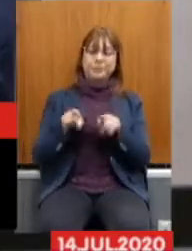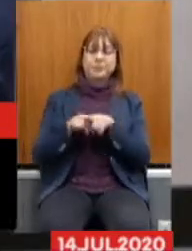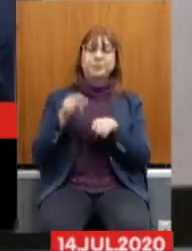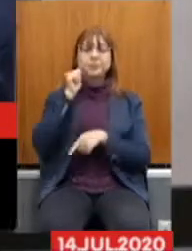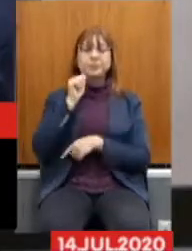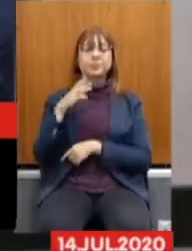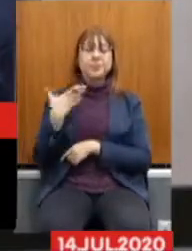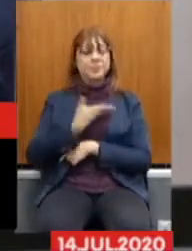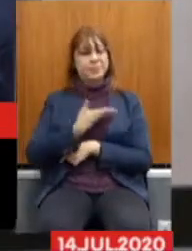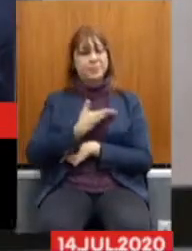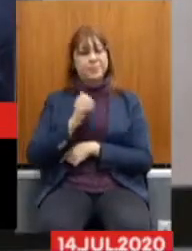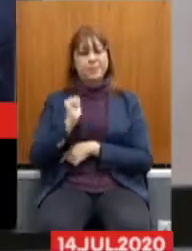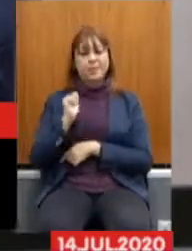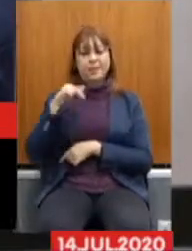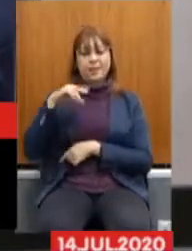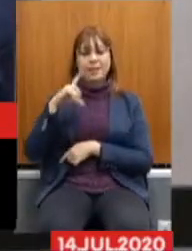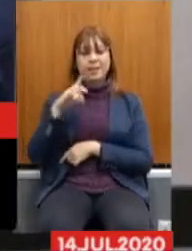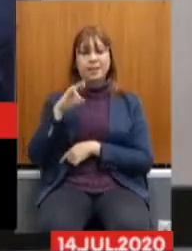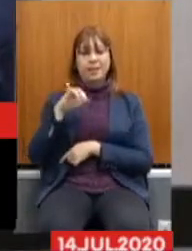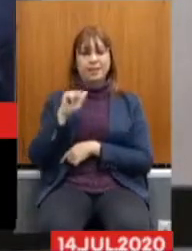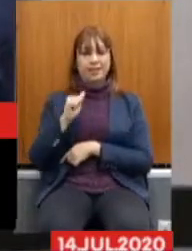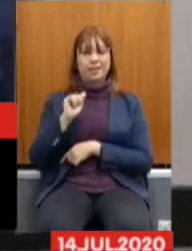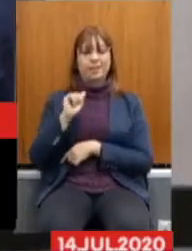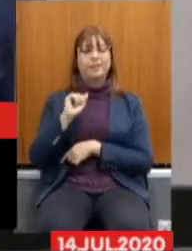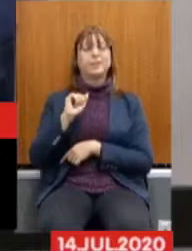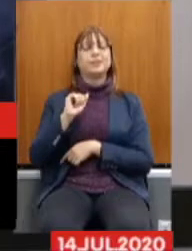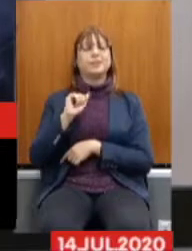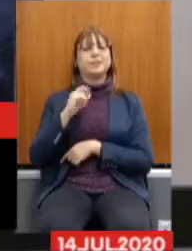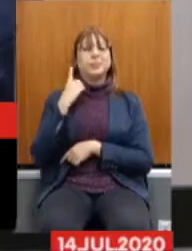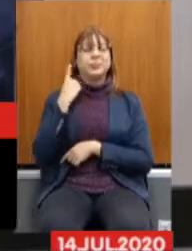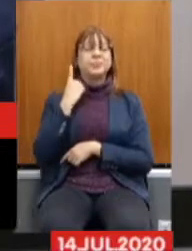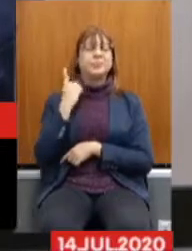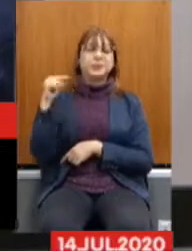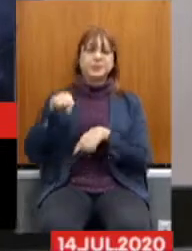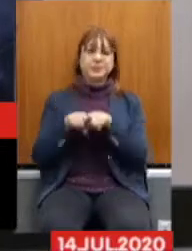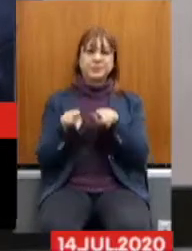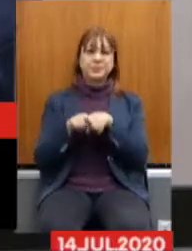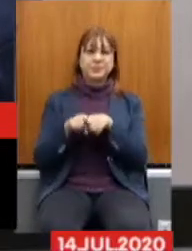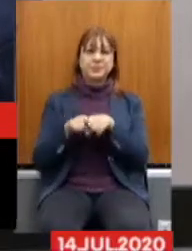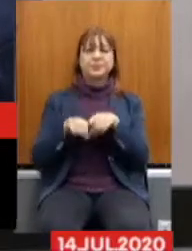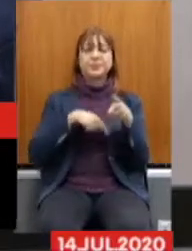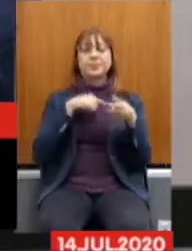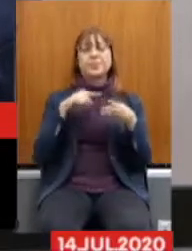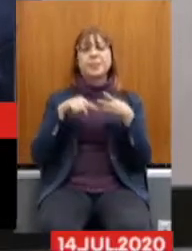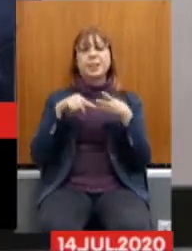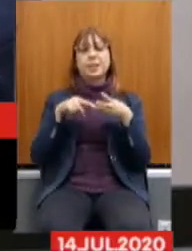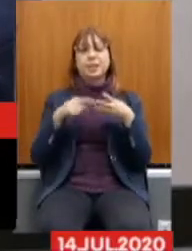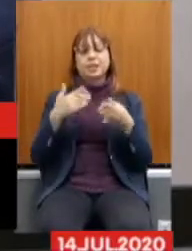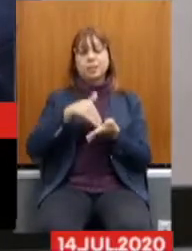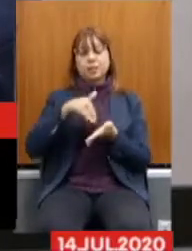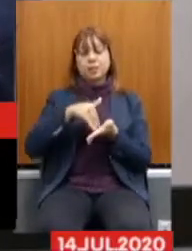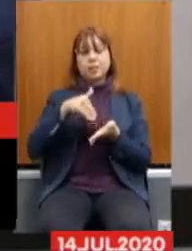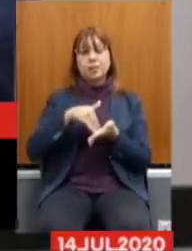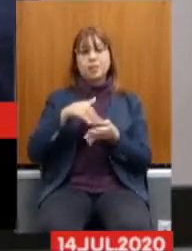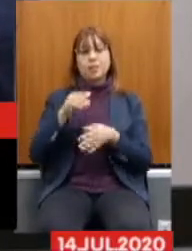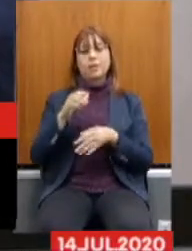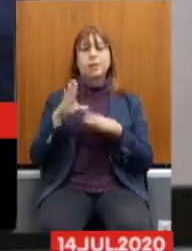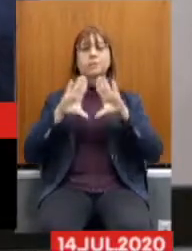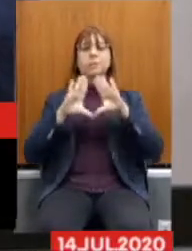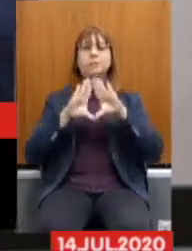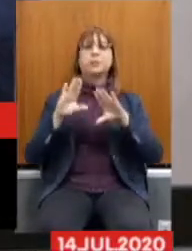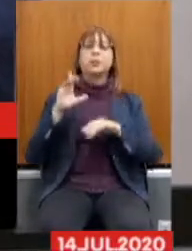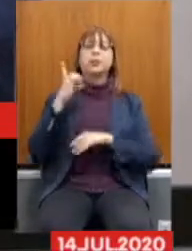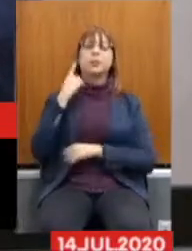Andréia de Jesus, também presente. O terceiro secretário da Assembleia, deputado Arlen